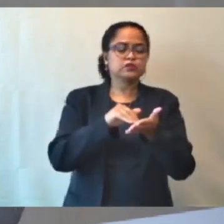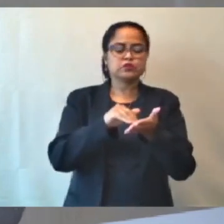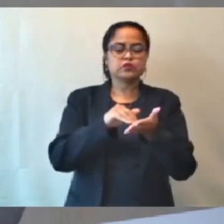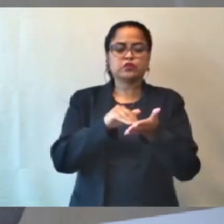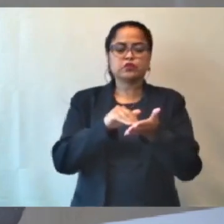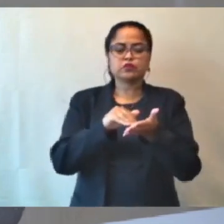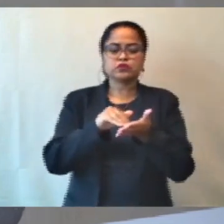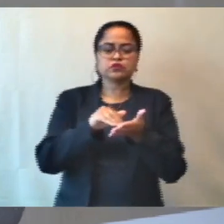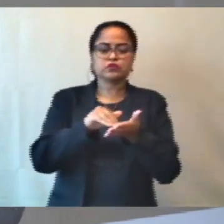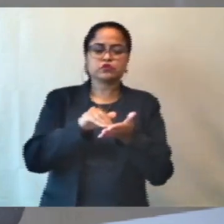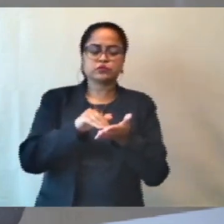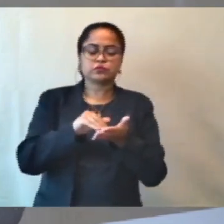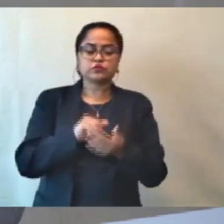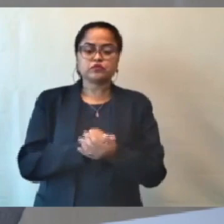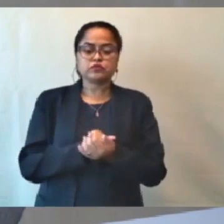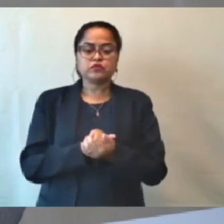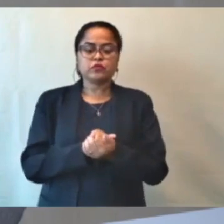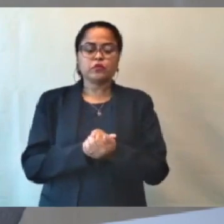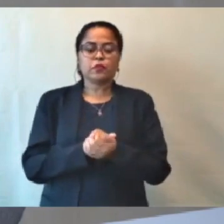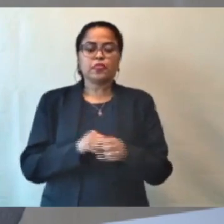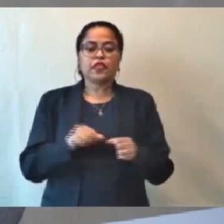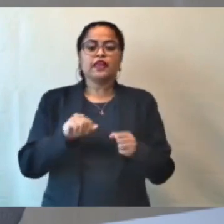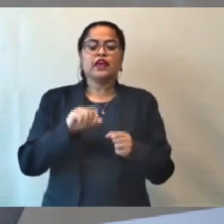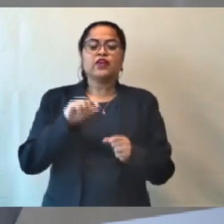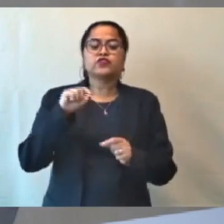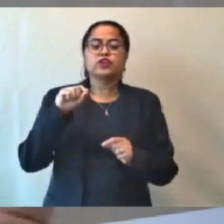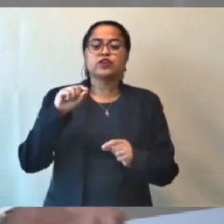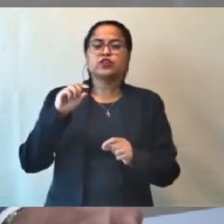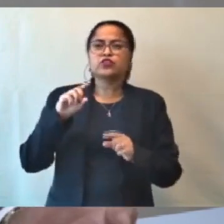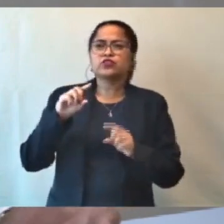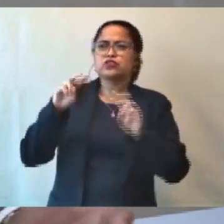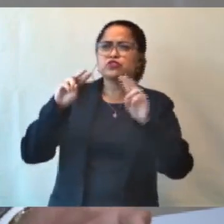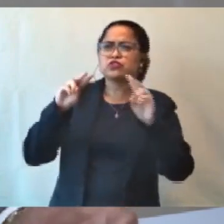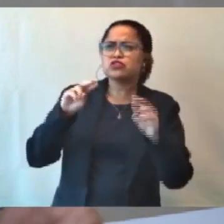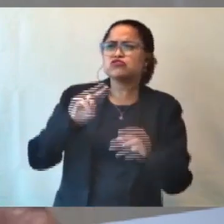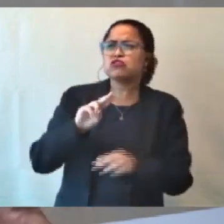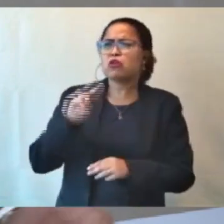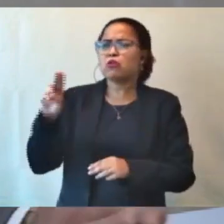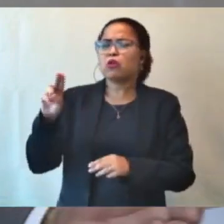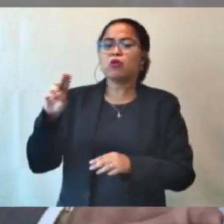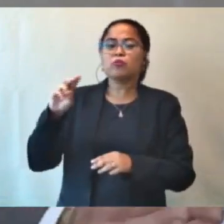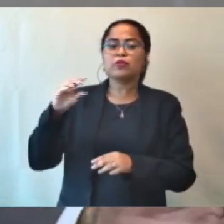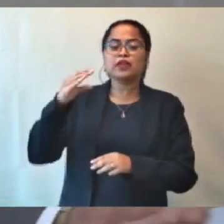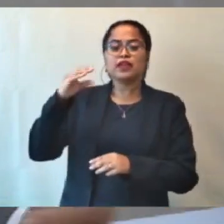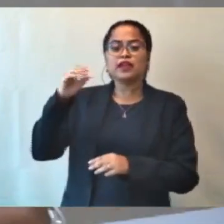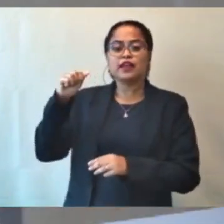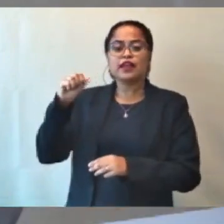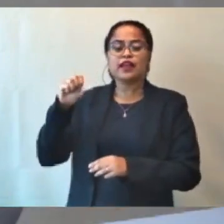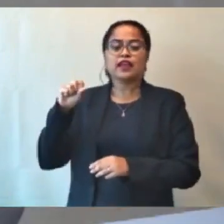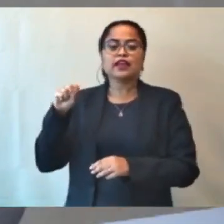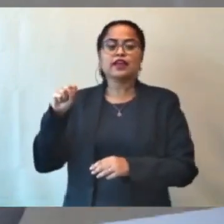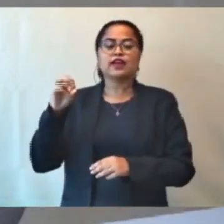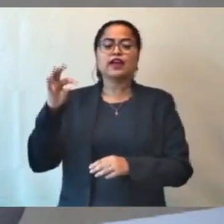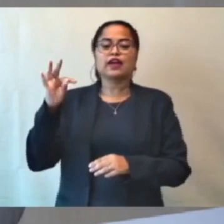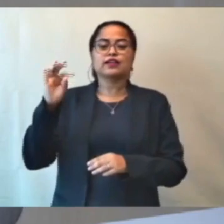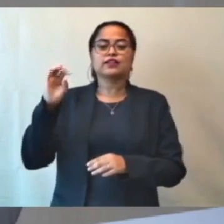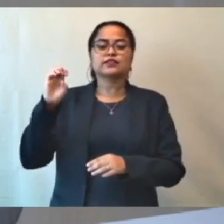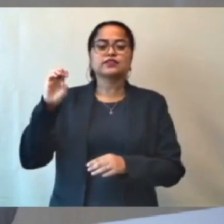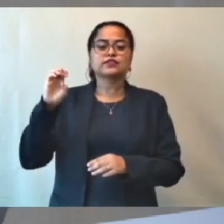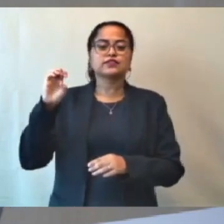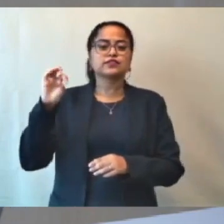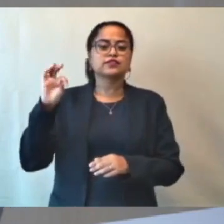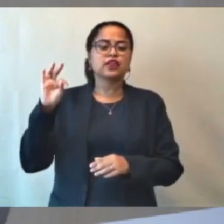chamado Castelar, que acabou de entrar agora, e o senhor sabe realmente, um dia o senhor já esteve do lado da oposição,